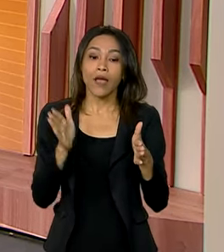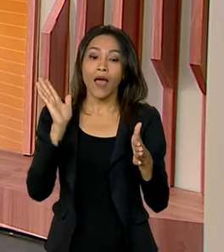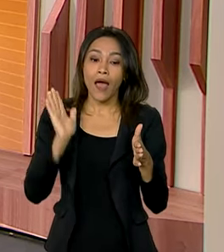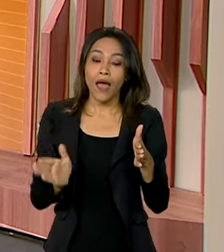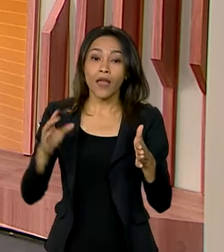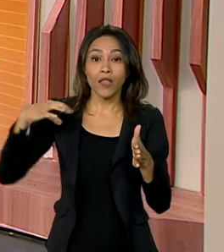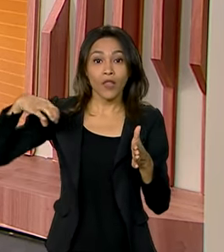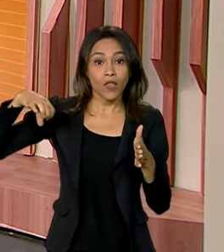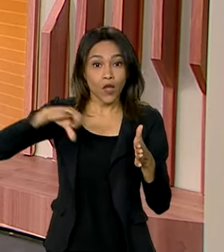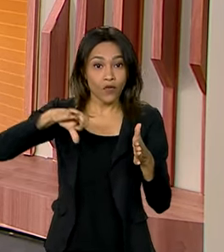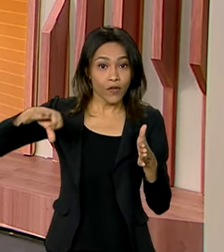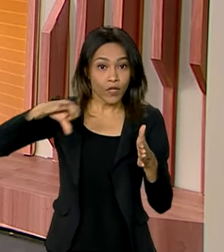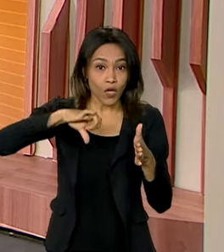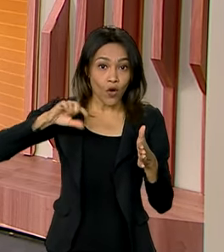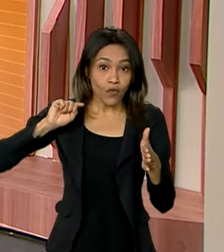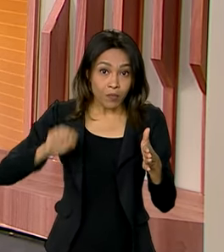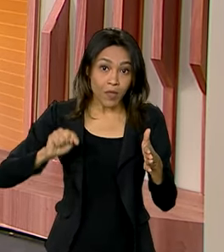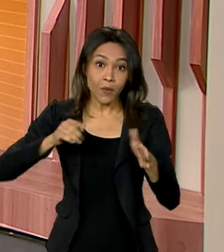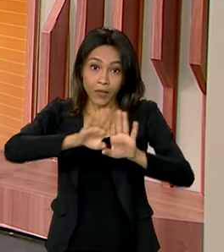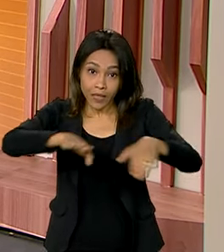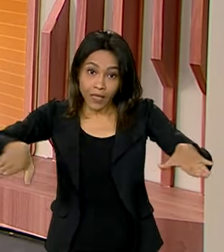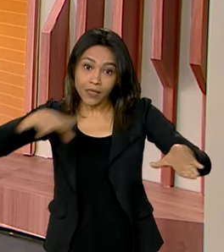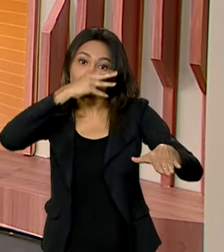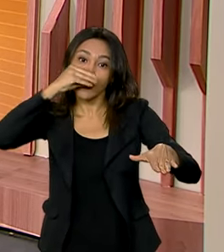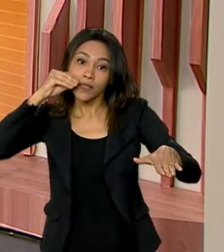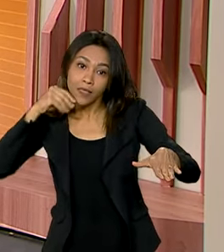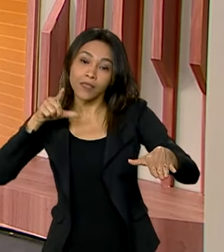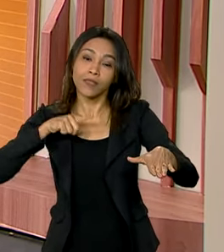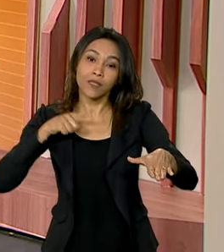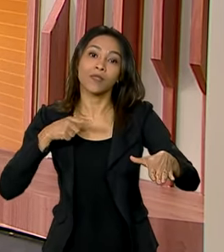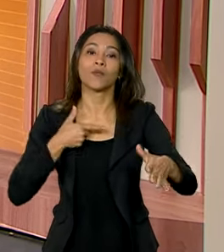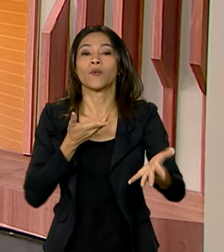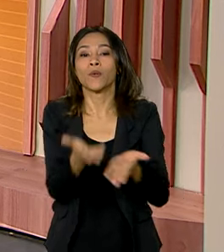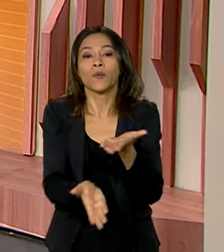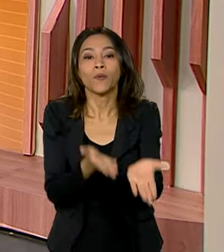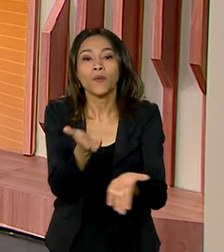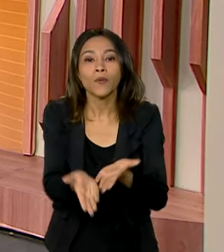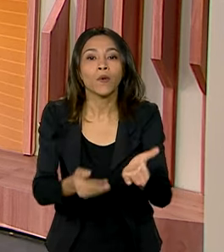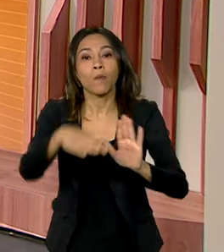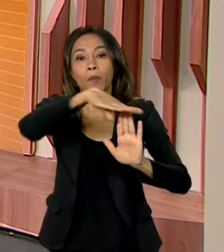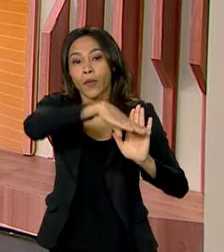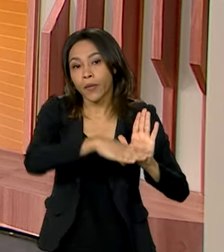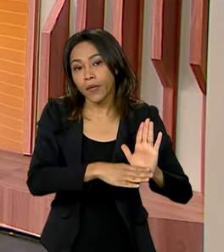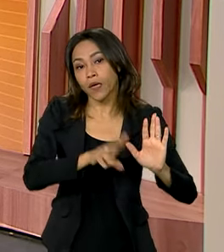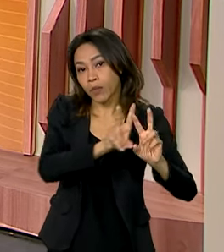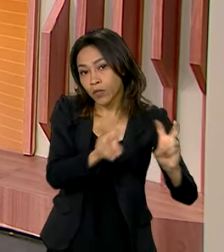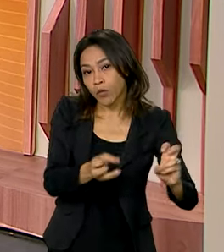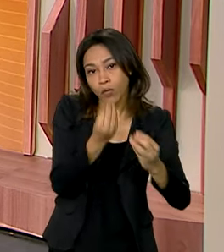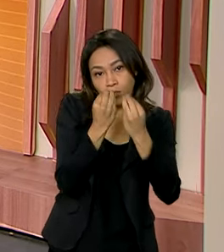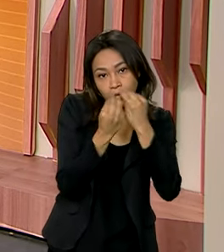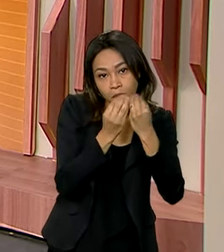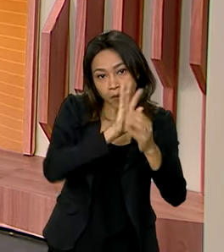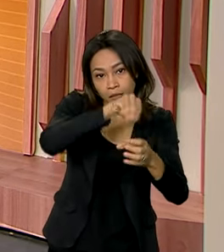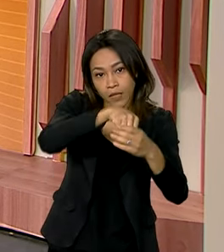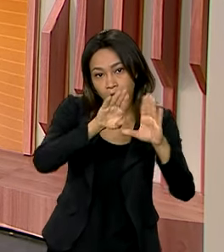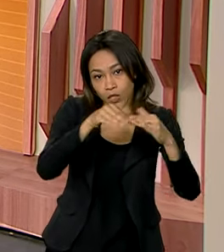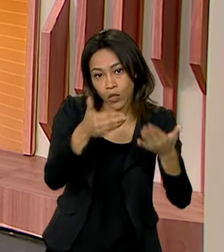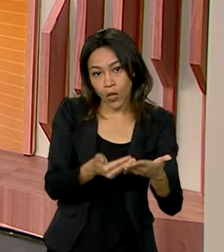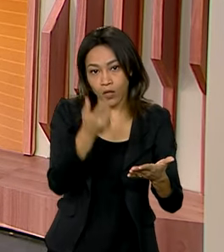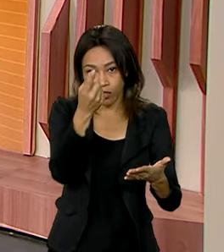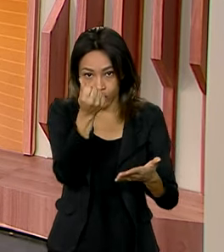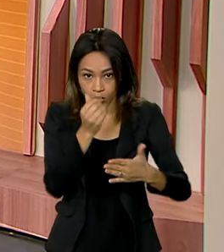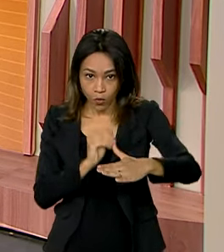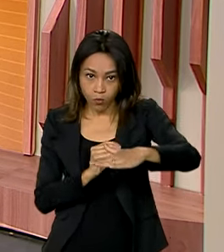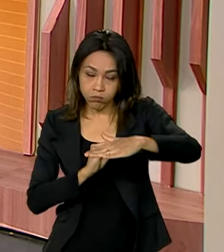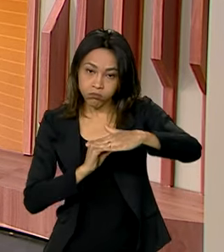de 99 mil crianças e adolescentes atendidos pelo Programa Nacional de Alimentação Escolar, que repassou mais